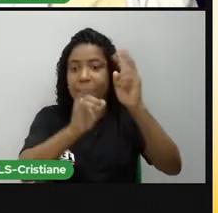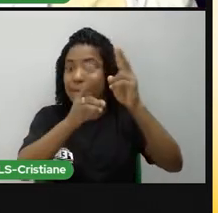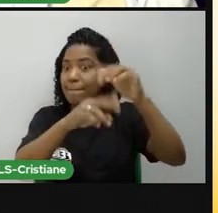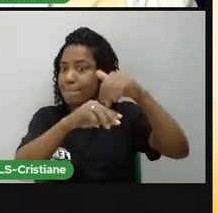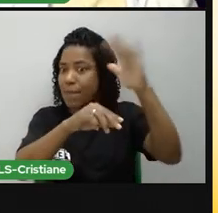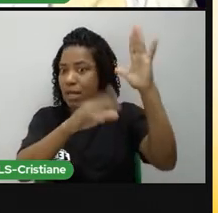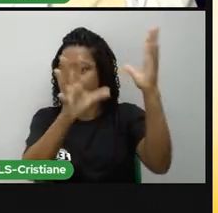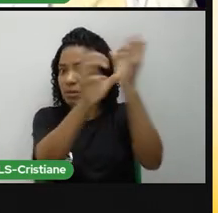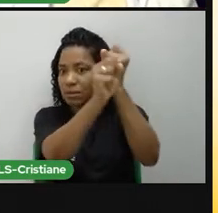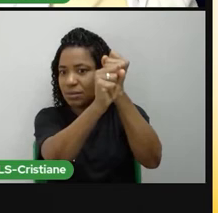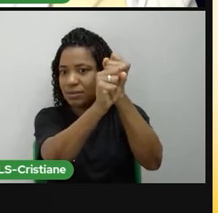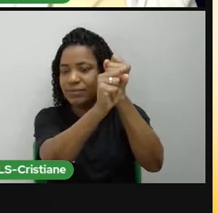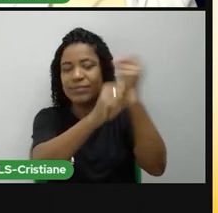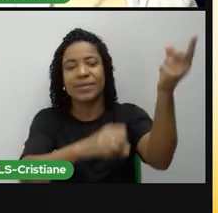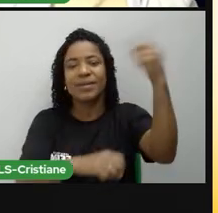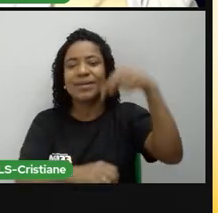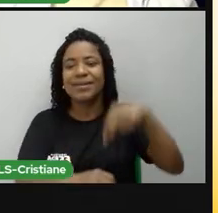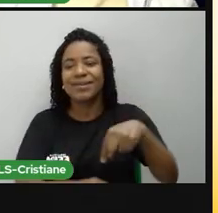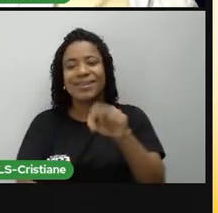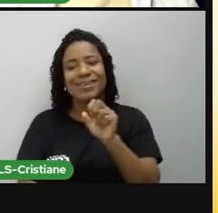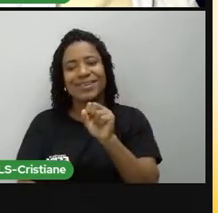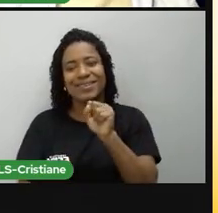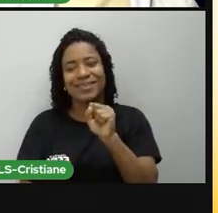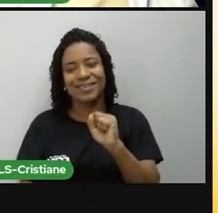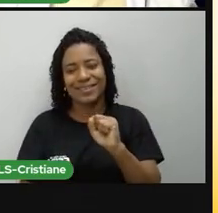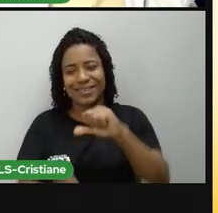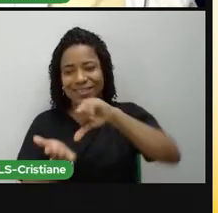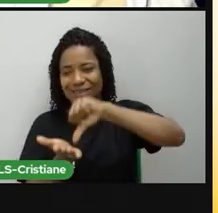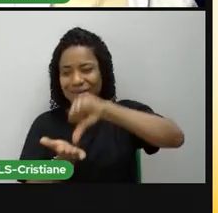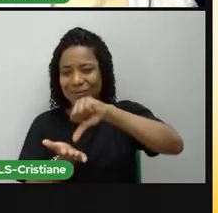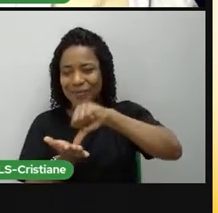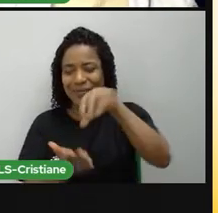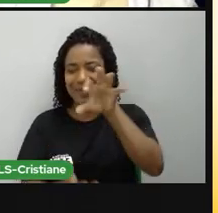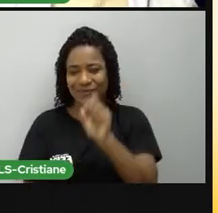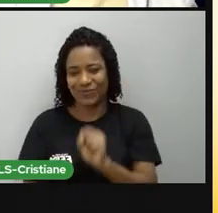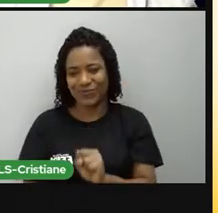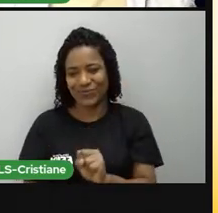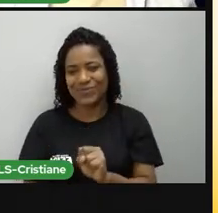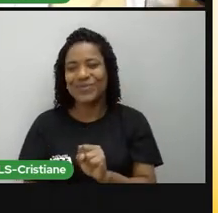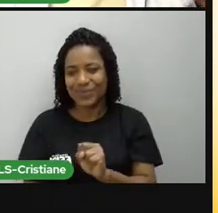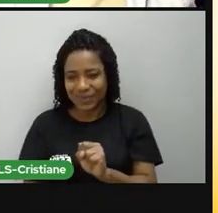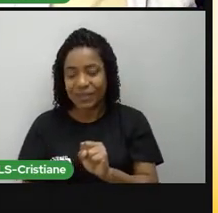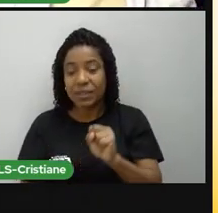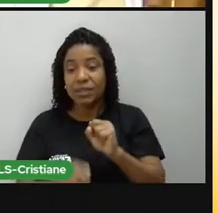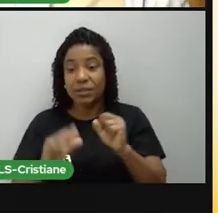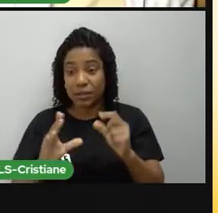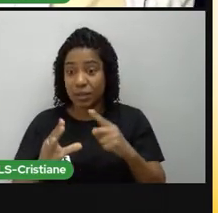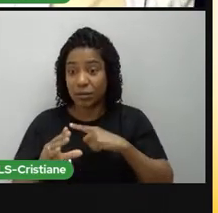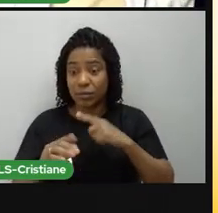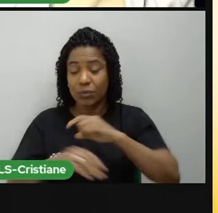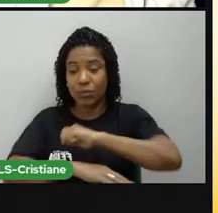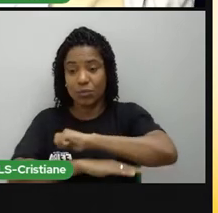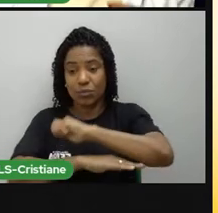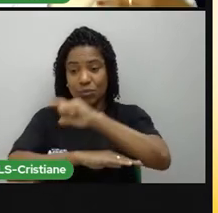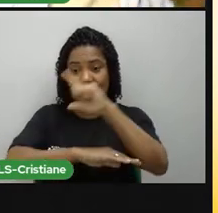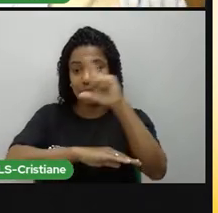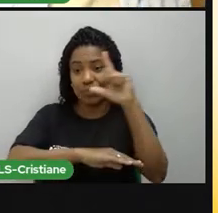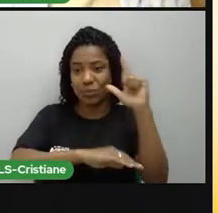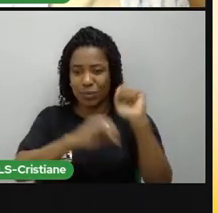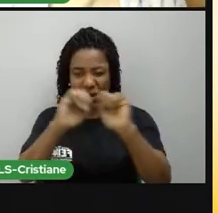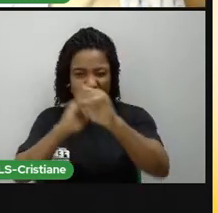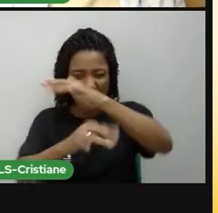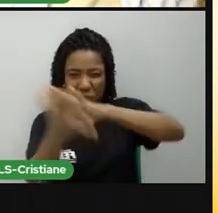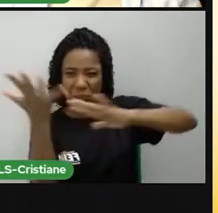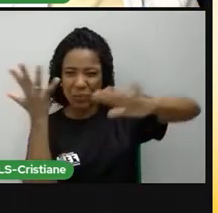E aqui, o meu Sol da minha noite agora vai mudar para o polo sul. É aquele período que tem as auroras boreais, que